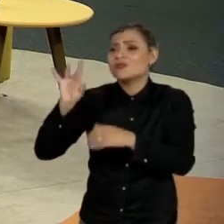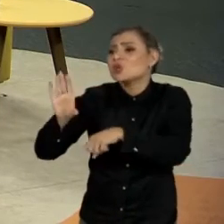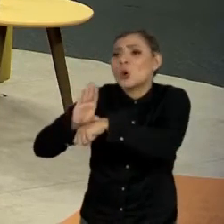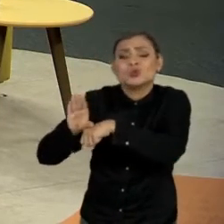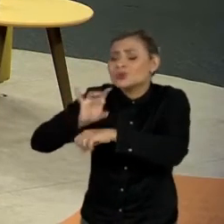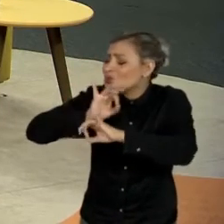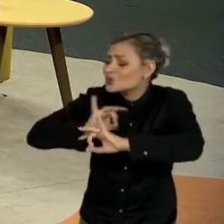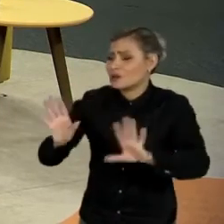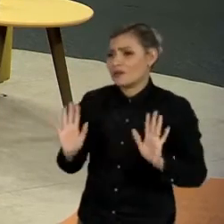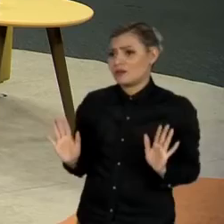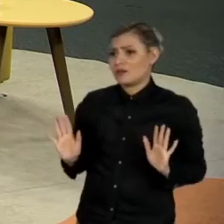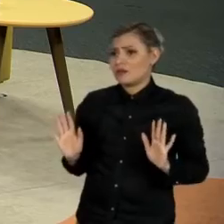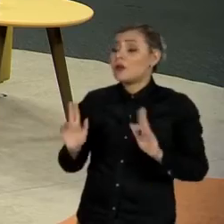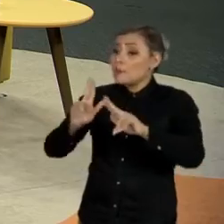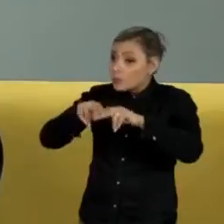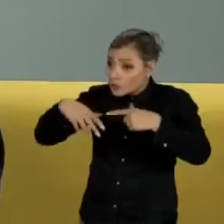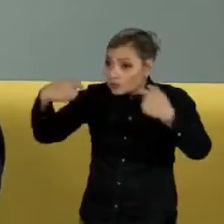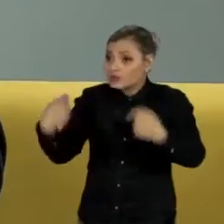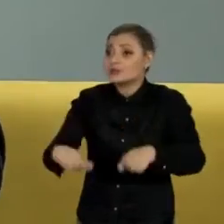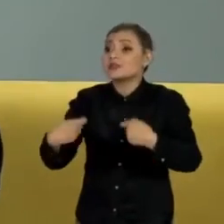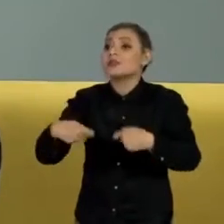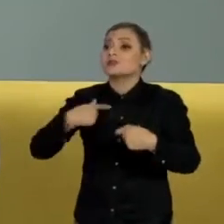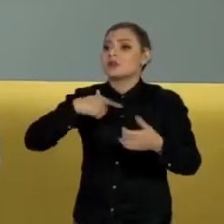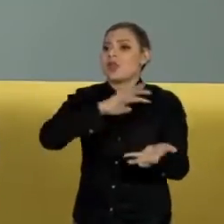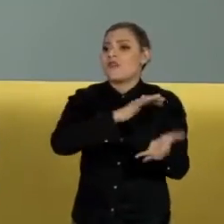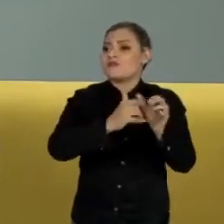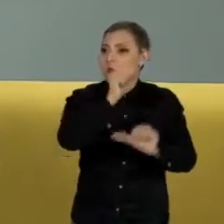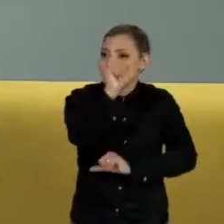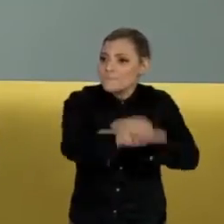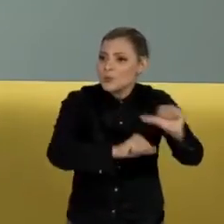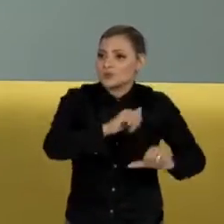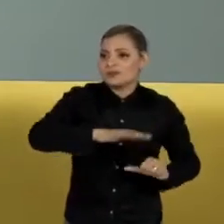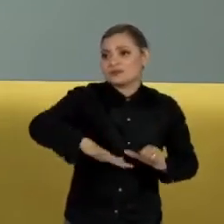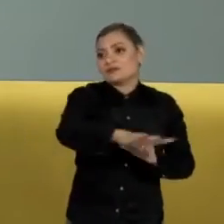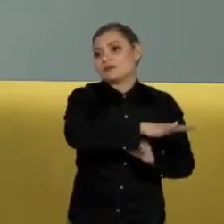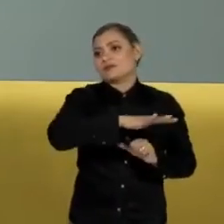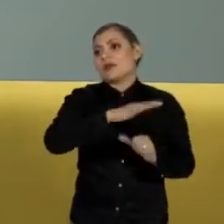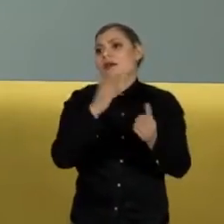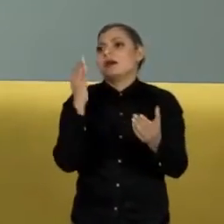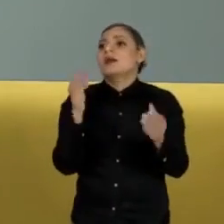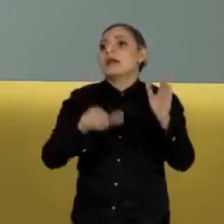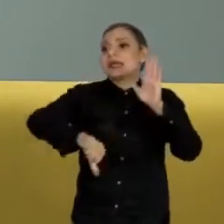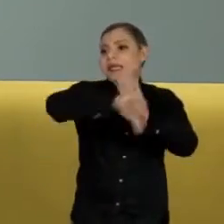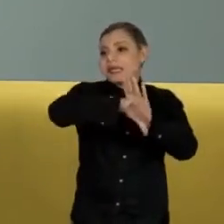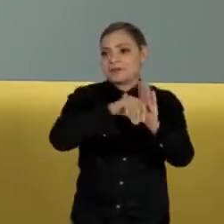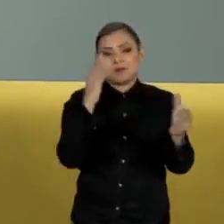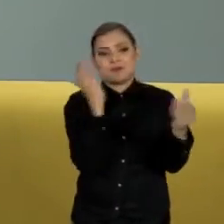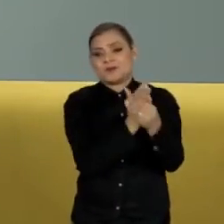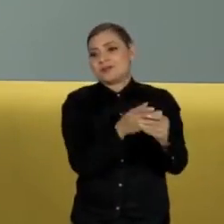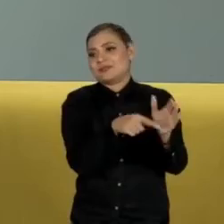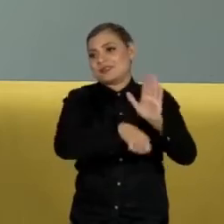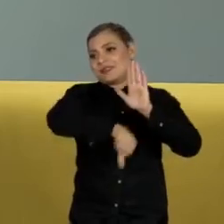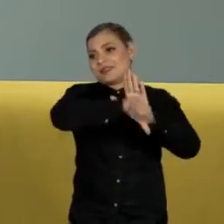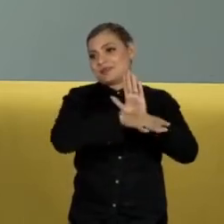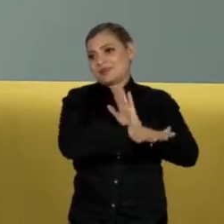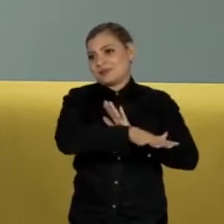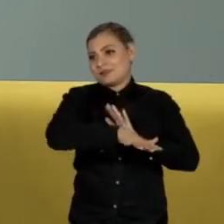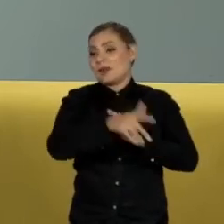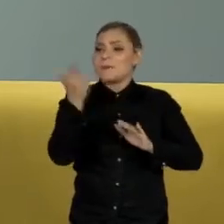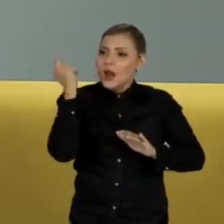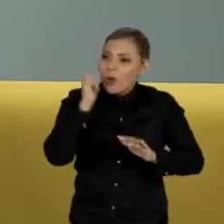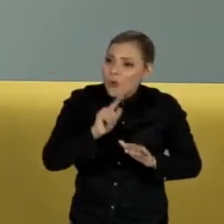em síntese, há necessidade de uma reforma do nosso processo penal para que se tenha